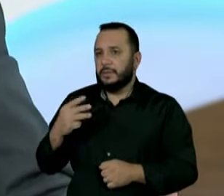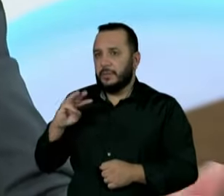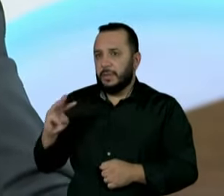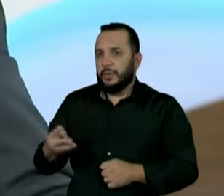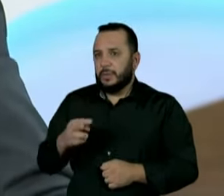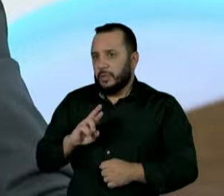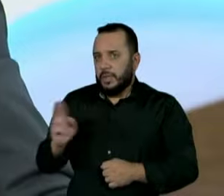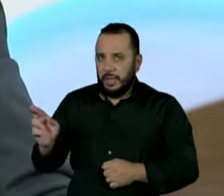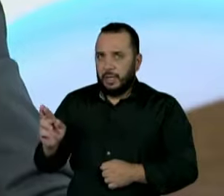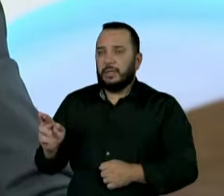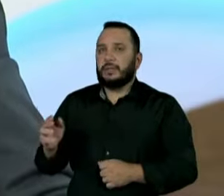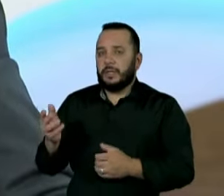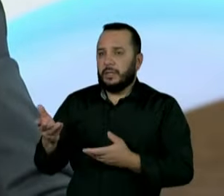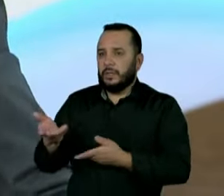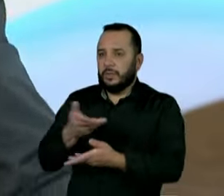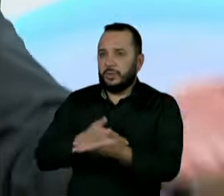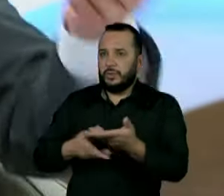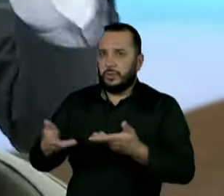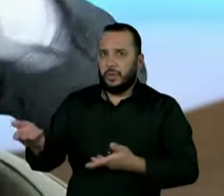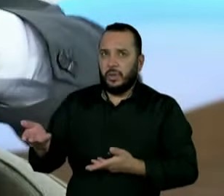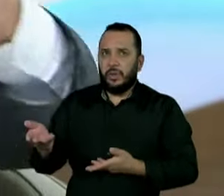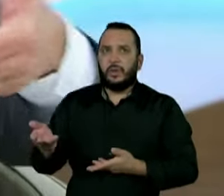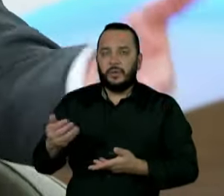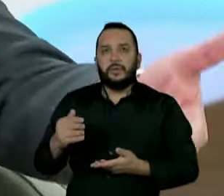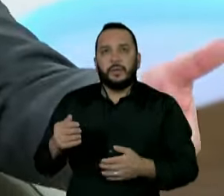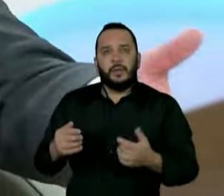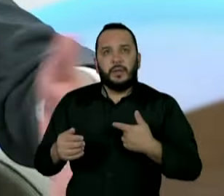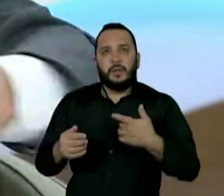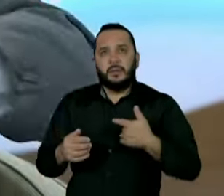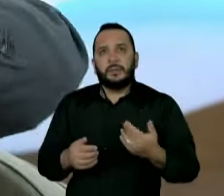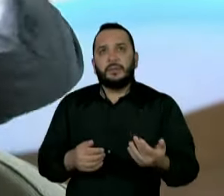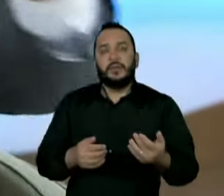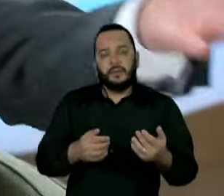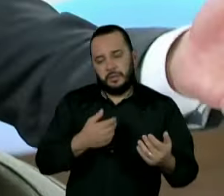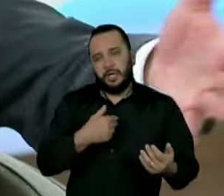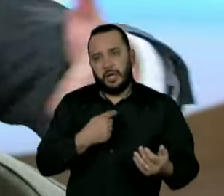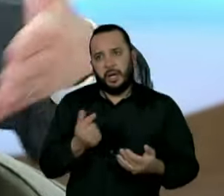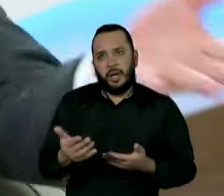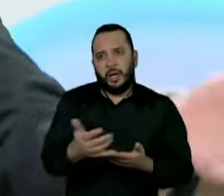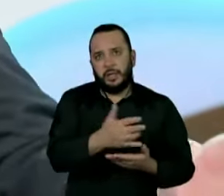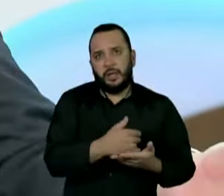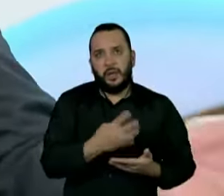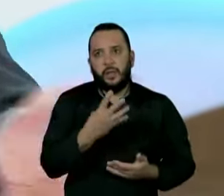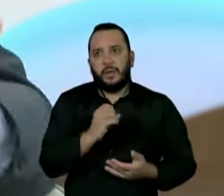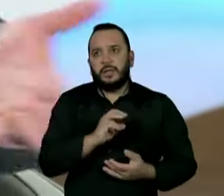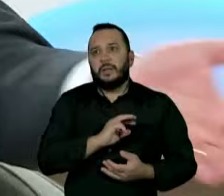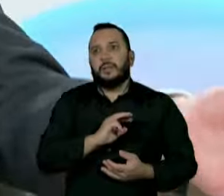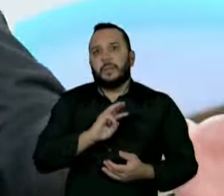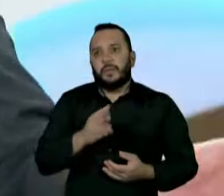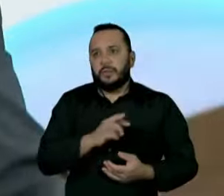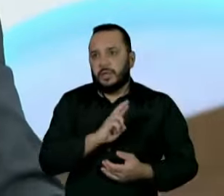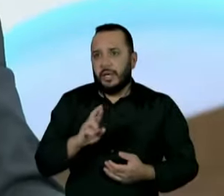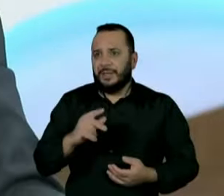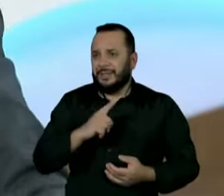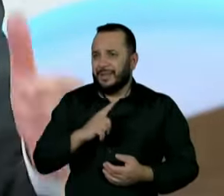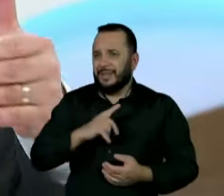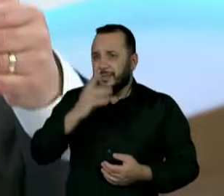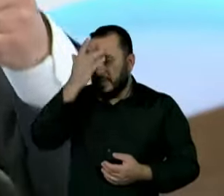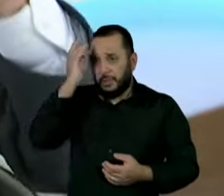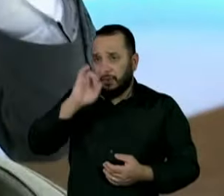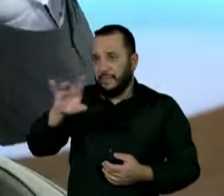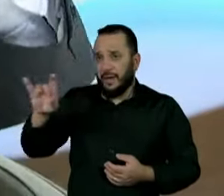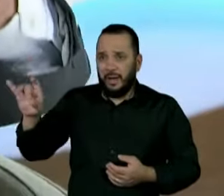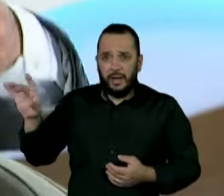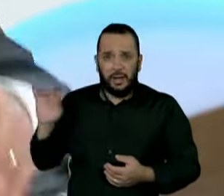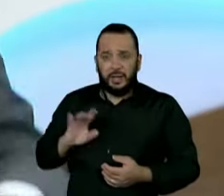E, em troca desses 42 bilhões de reais, nós vamos arrecadar outros tantos 40 bilhões de reais de que hoje não se cobra. Muita gente não paga imposto. Não